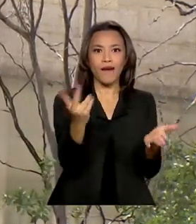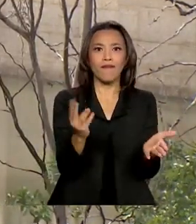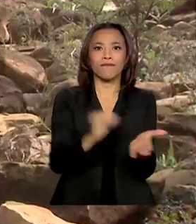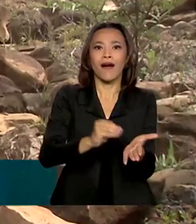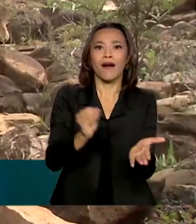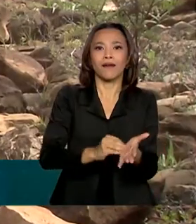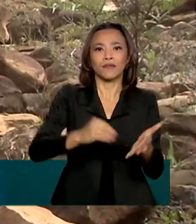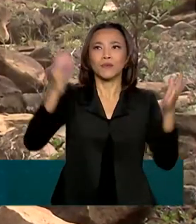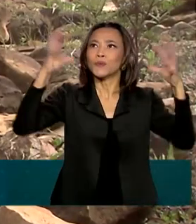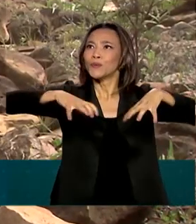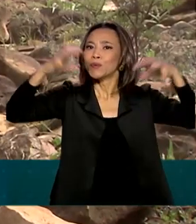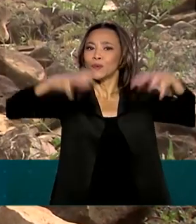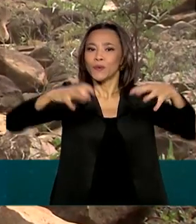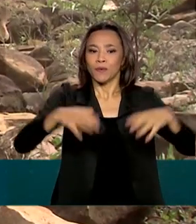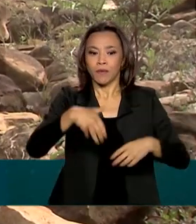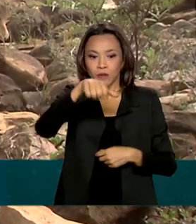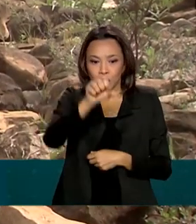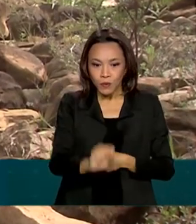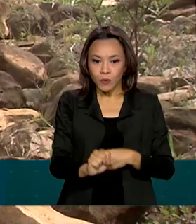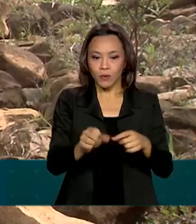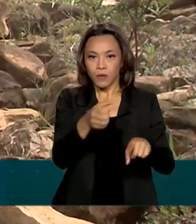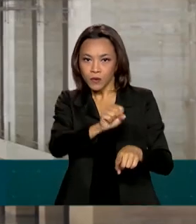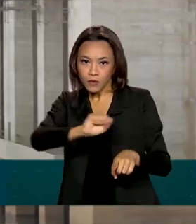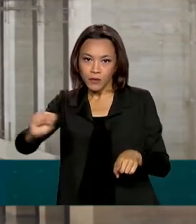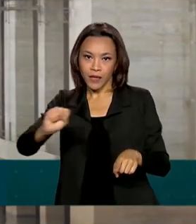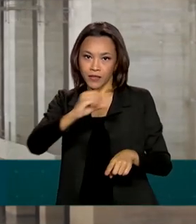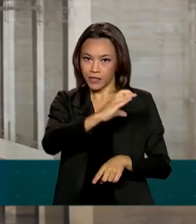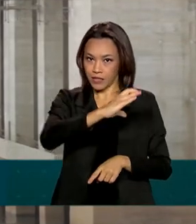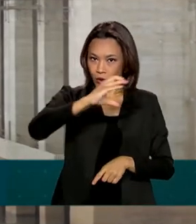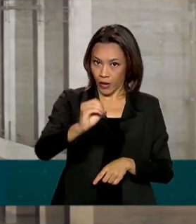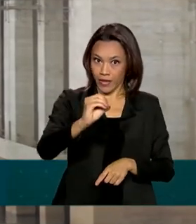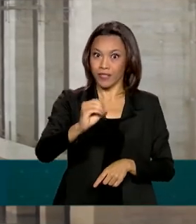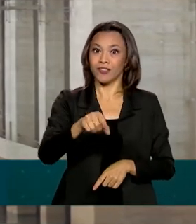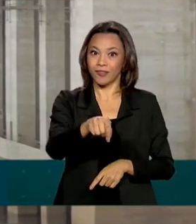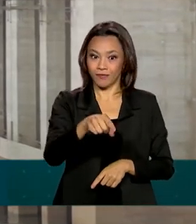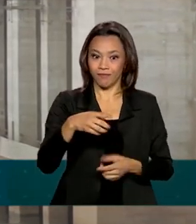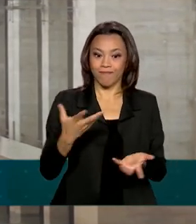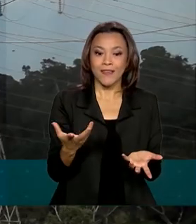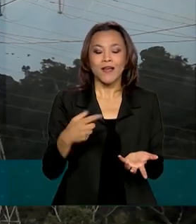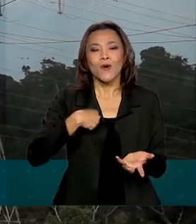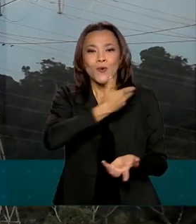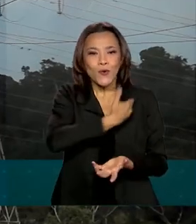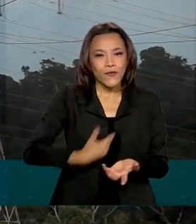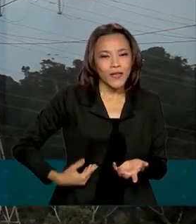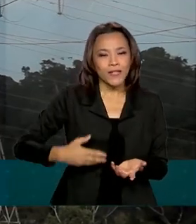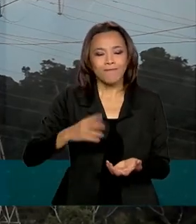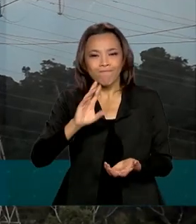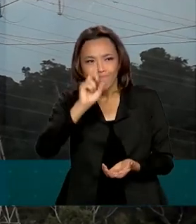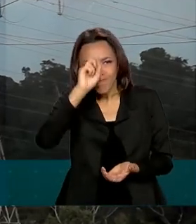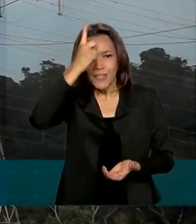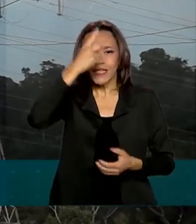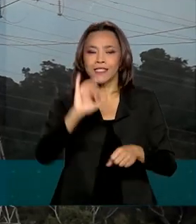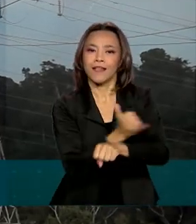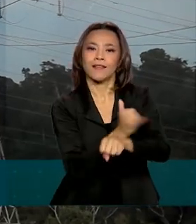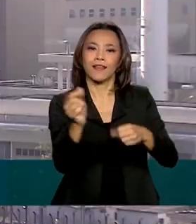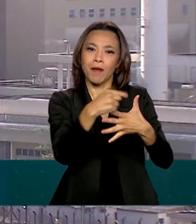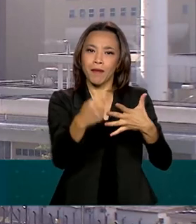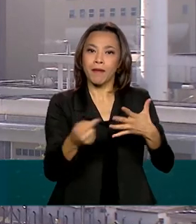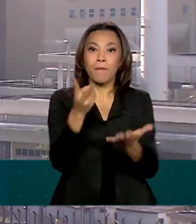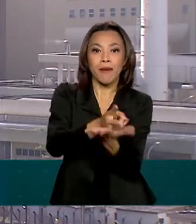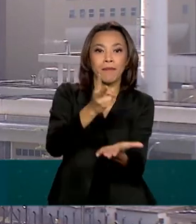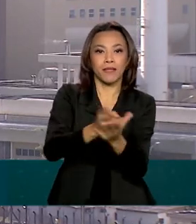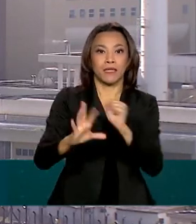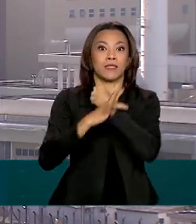outubro e novembro nas regiões sul, sudeste e centro-oeste levou o governo a adotar medidas para garantir a segurança elétrica do país.